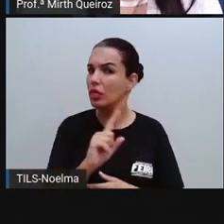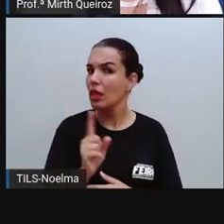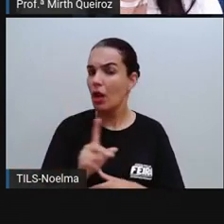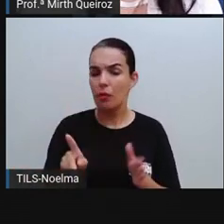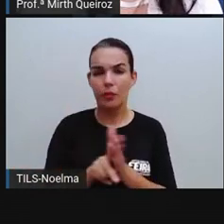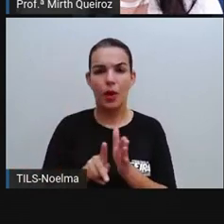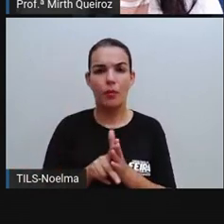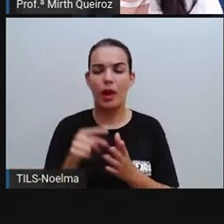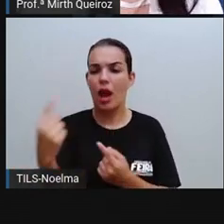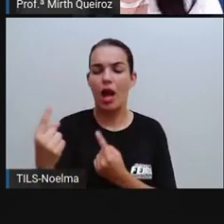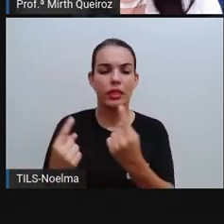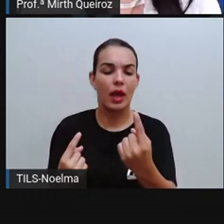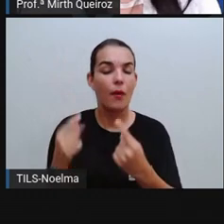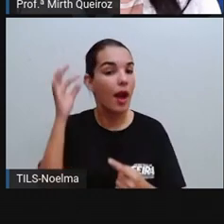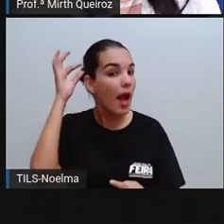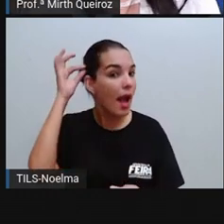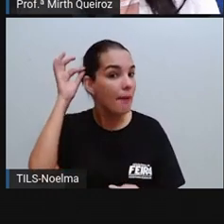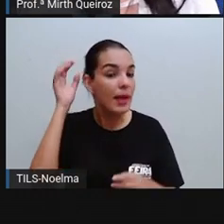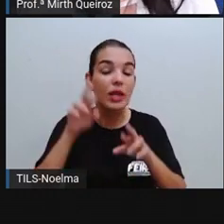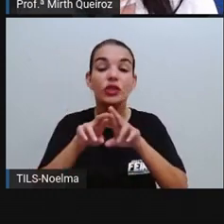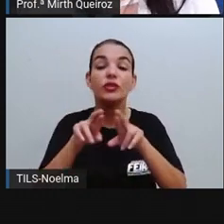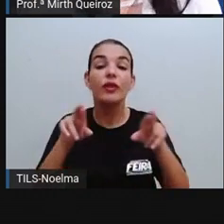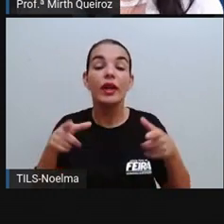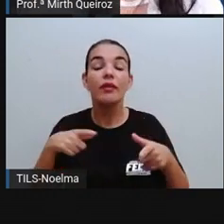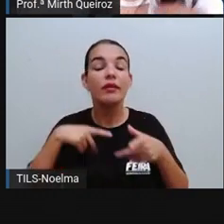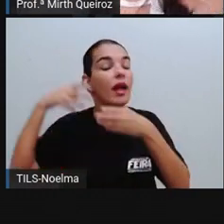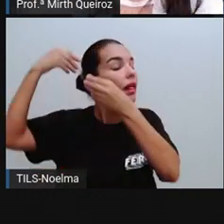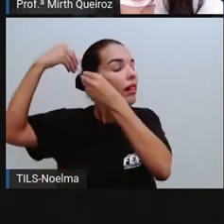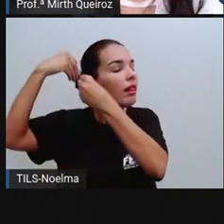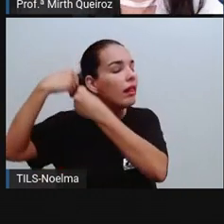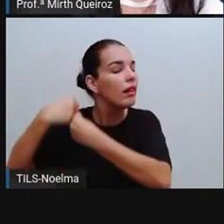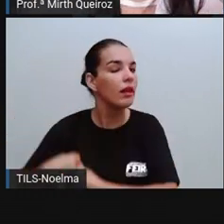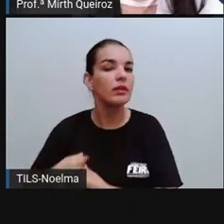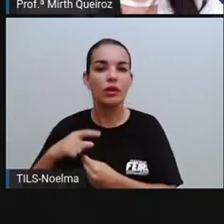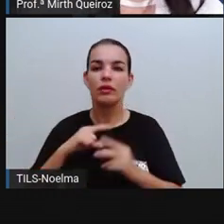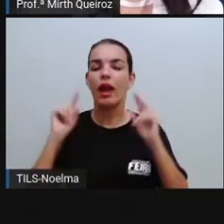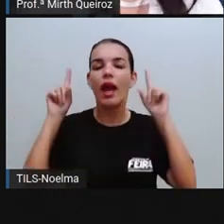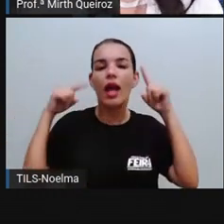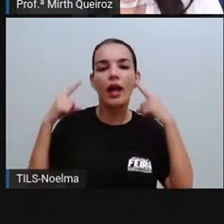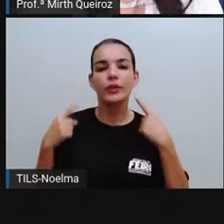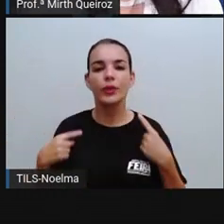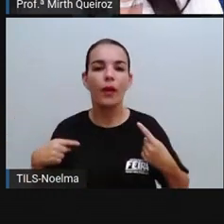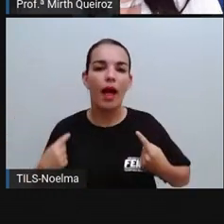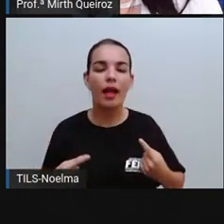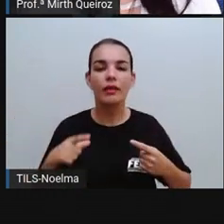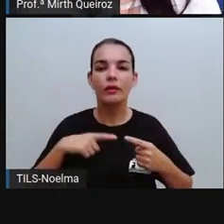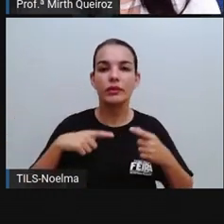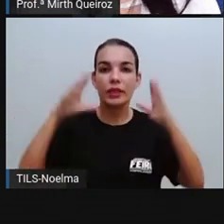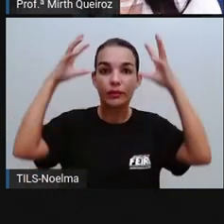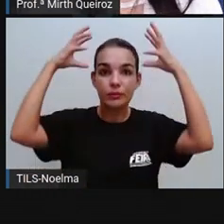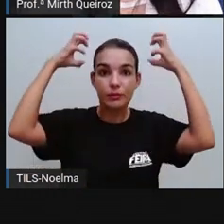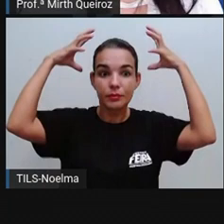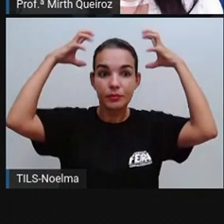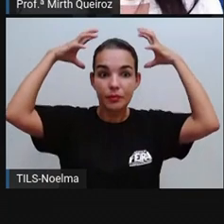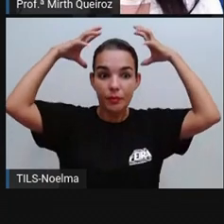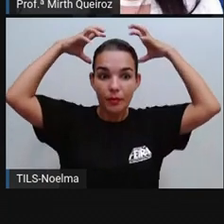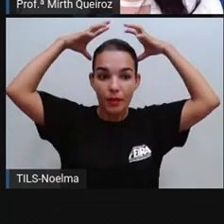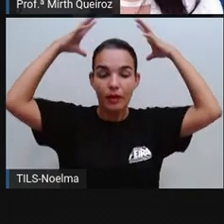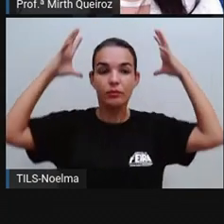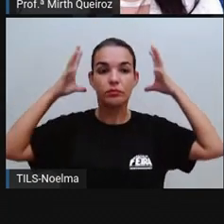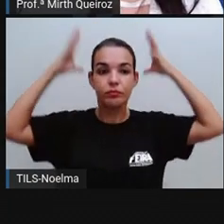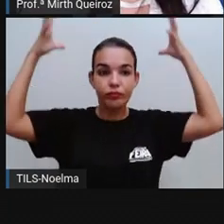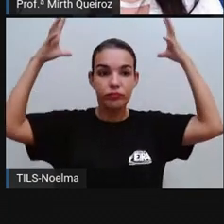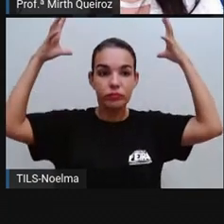Existem cabelos diferentes, existe o liso, o ondulado, o cacheado, o crespo. São cabelos